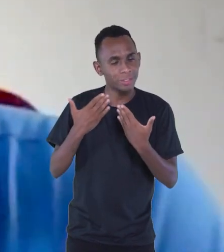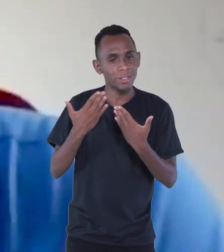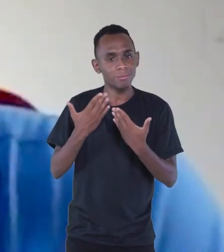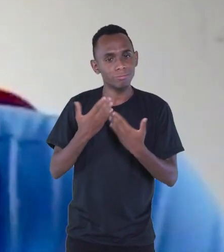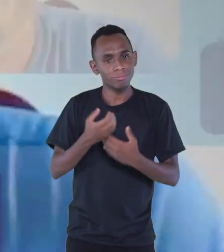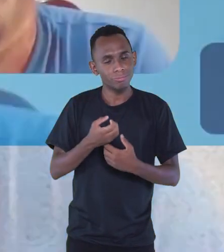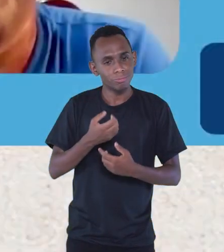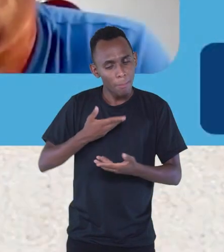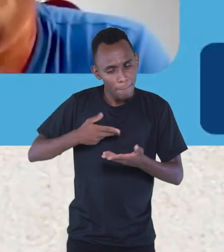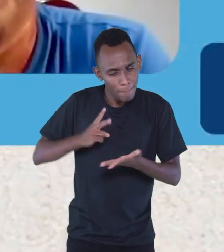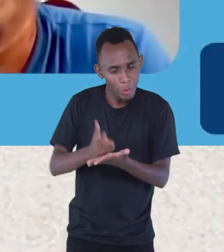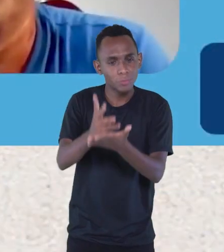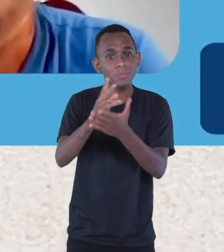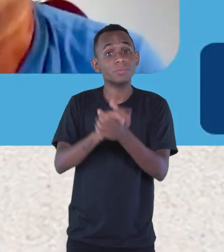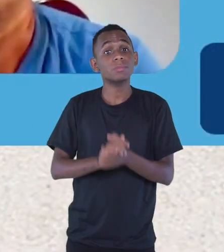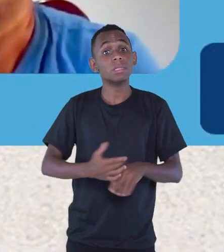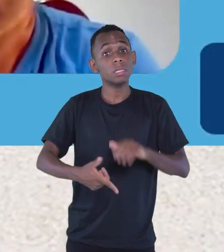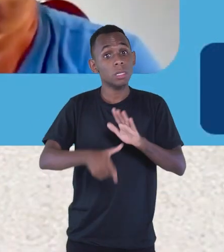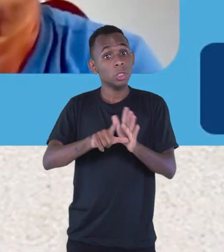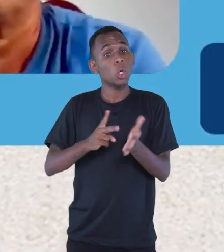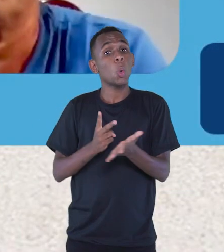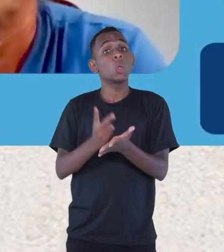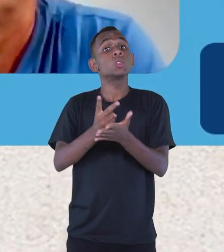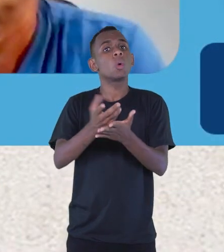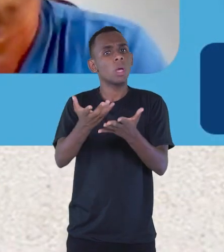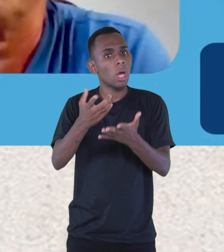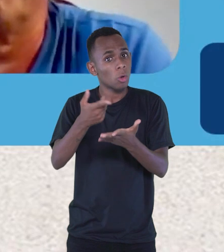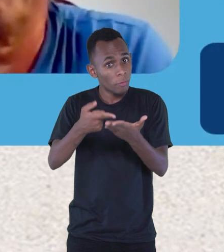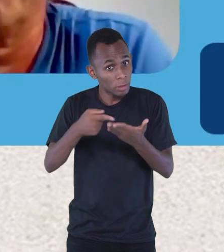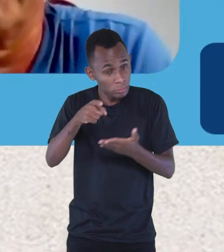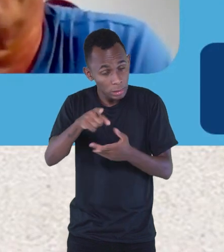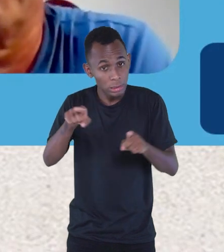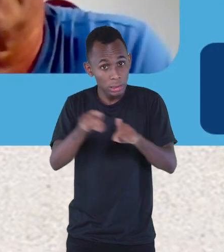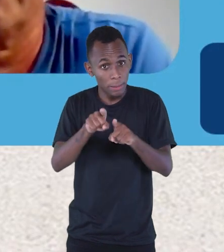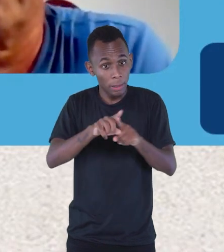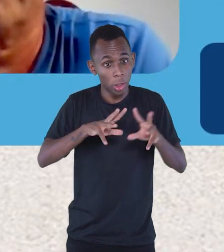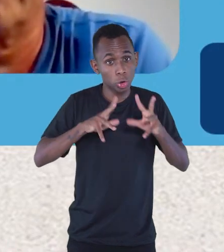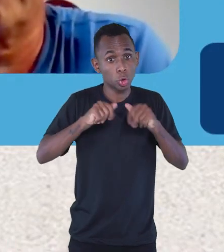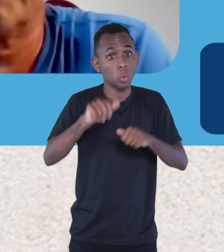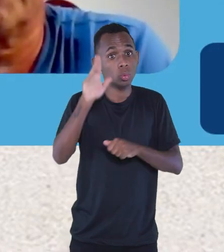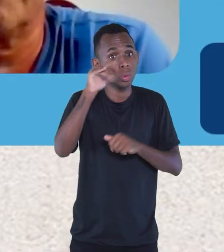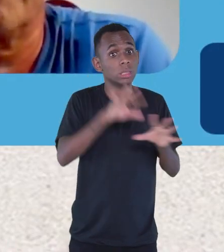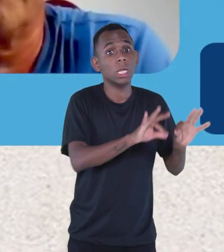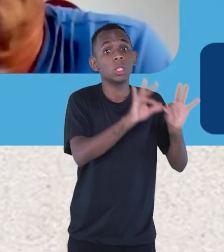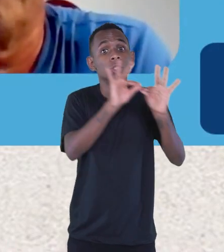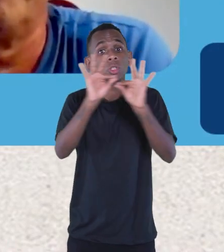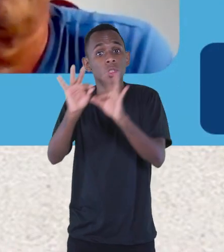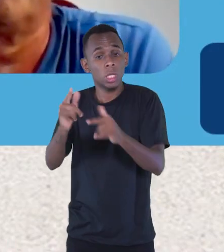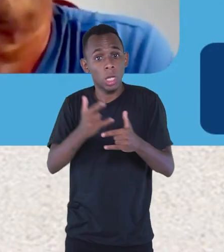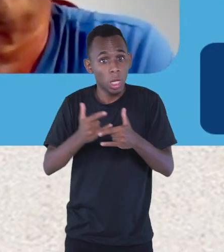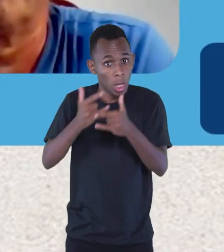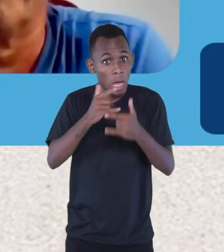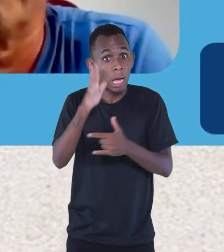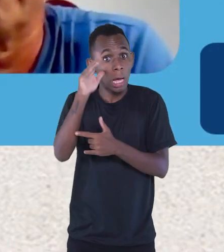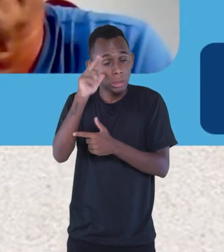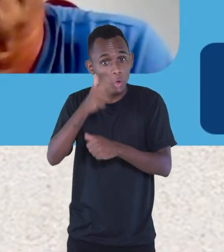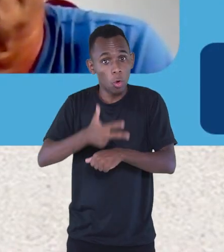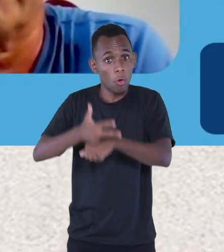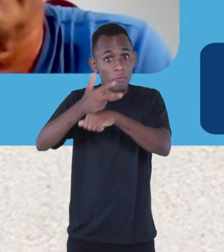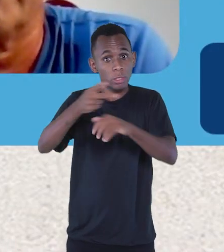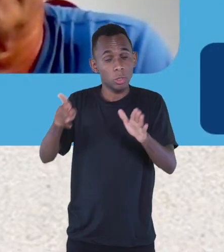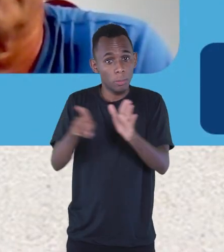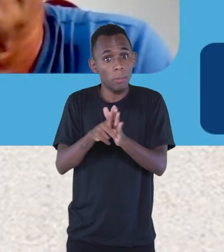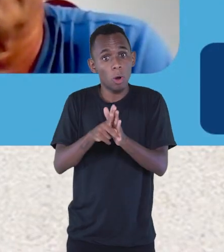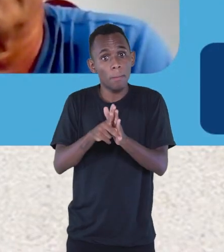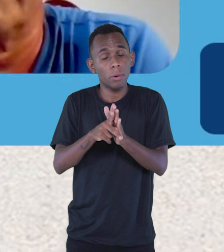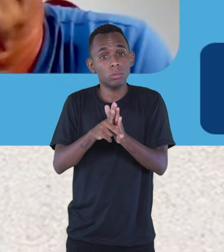bastante e antes da gente dar continuidade, Juvenal, quero te convidar e a todo mundo que está nos assistindo para assistir o